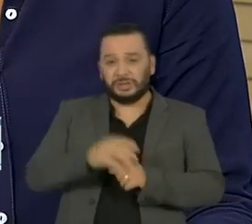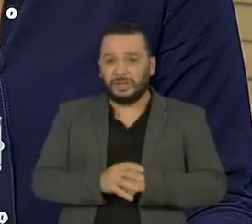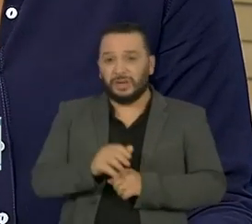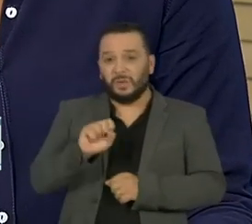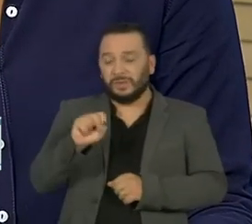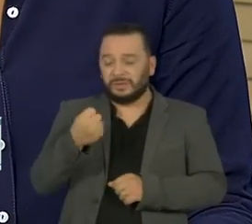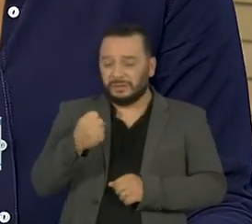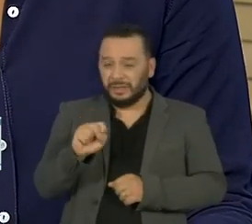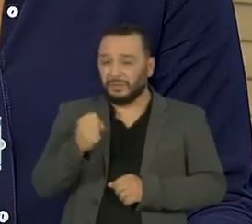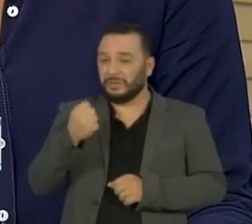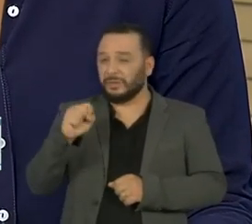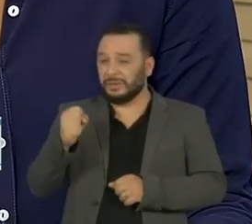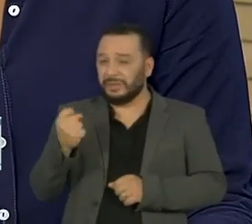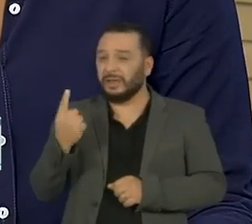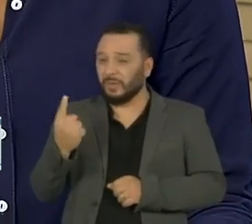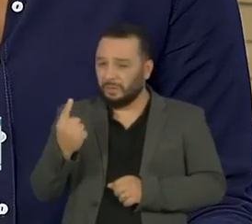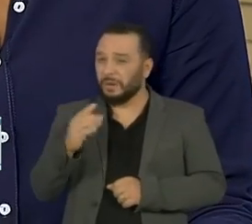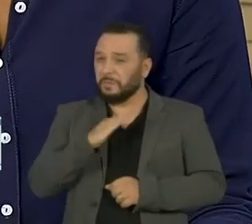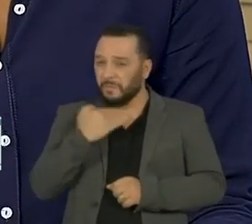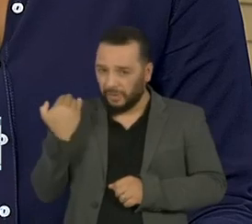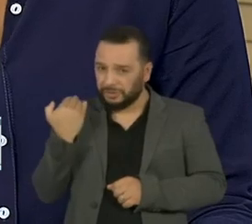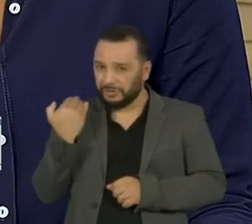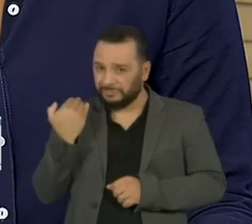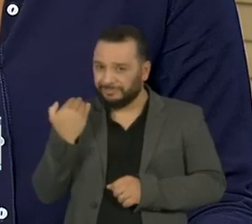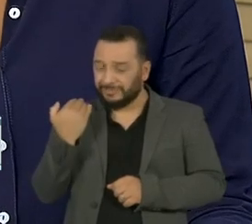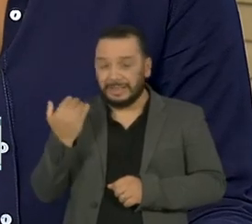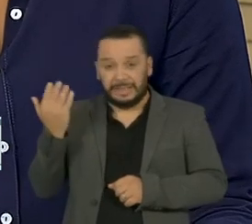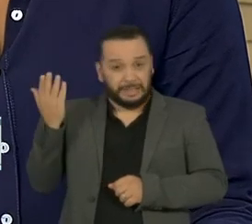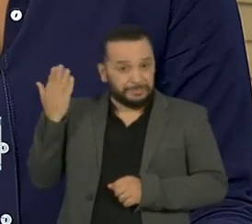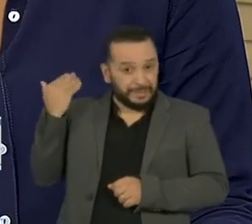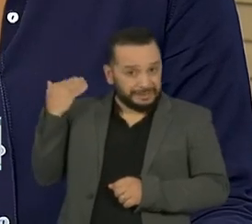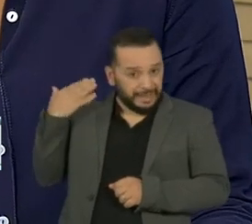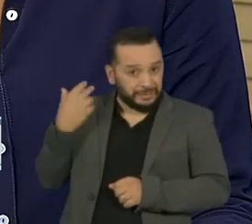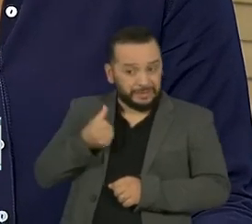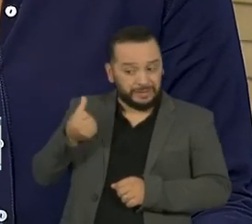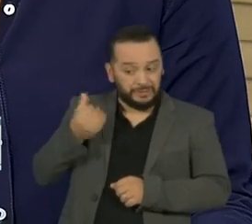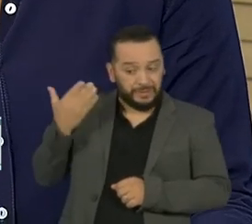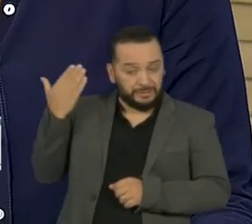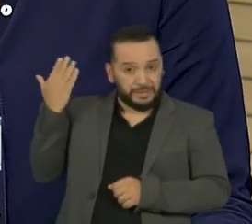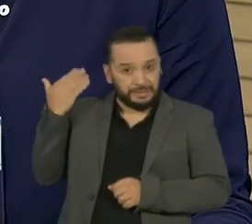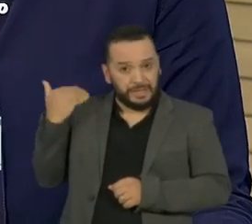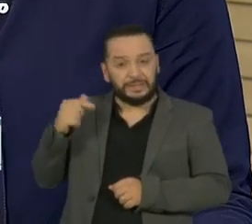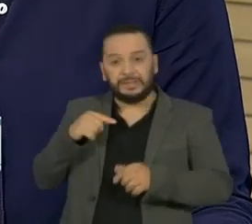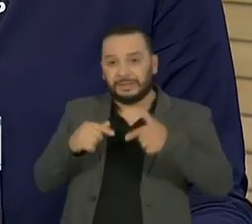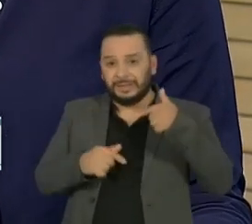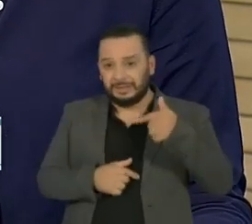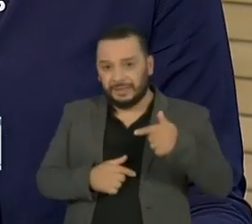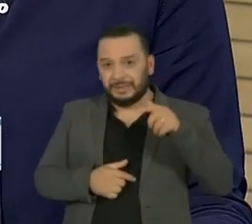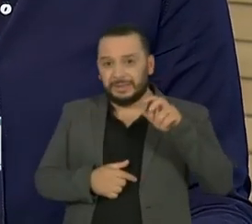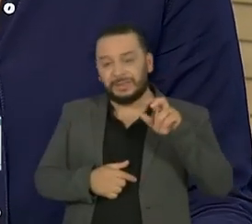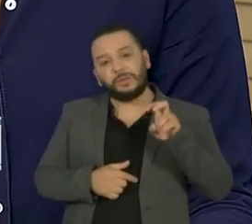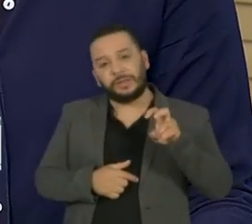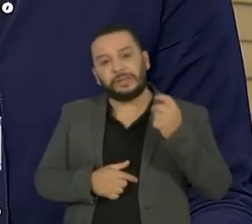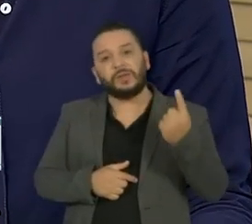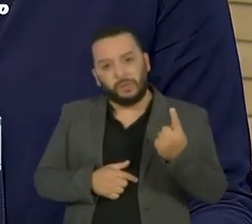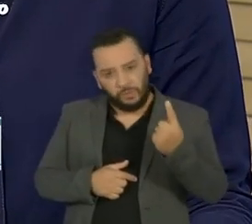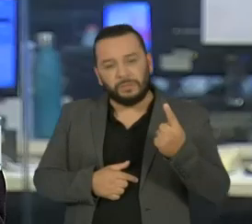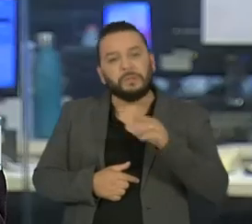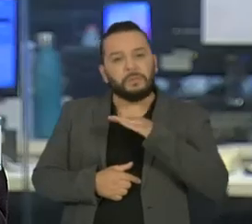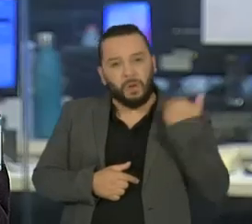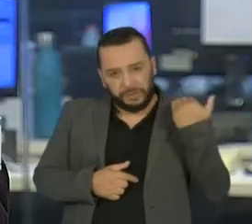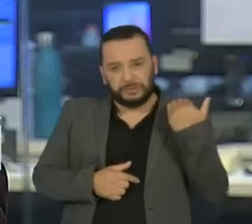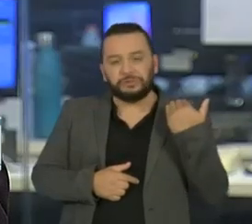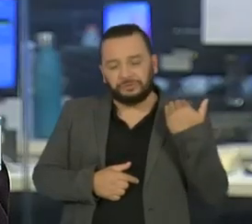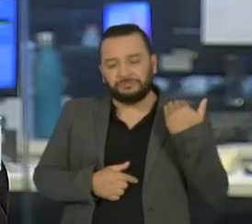881. O número anterior, da sexta-feira passada, era de 751 vítimas.